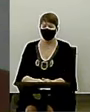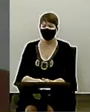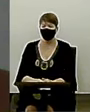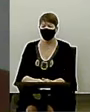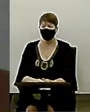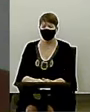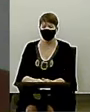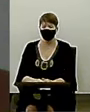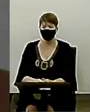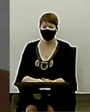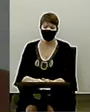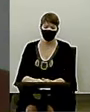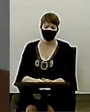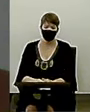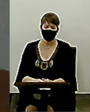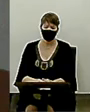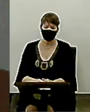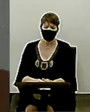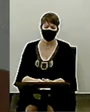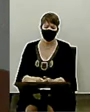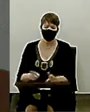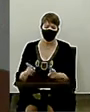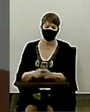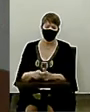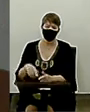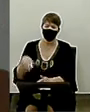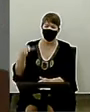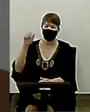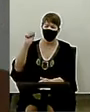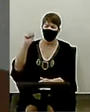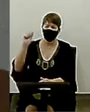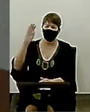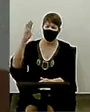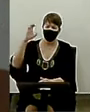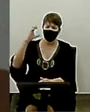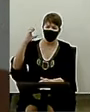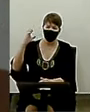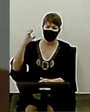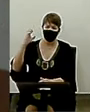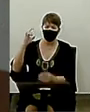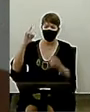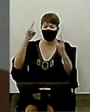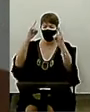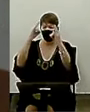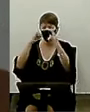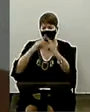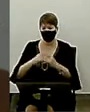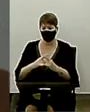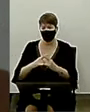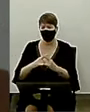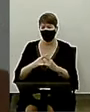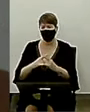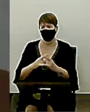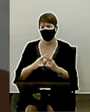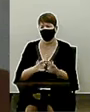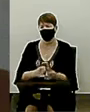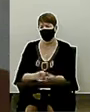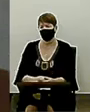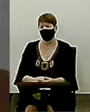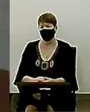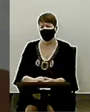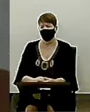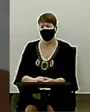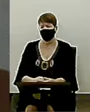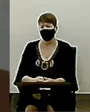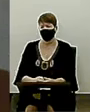E o APC, o ABE, o ABBA e o El Rancho, que a nossa cidade conheceu. E quem foi curioso foi andar lá nas